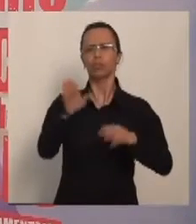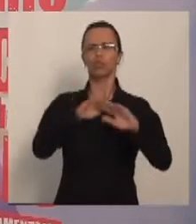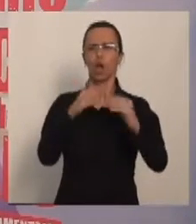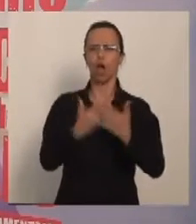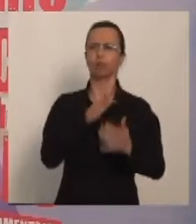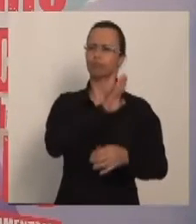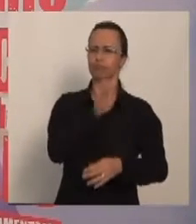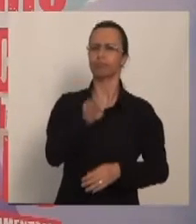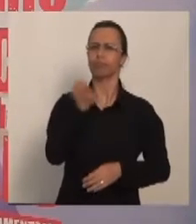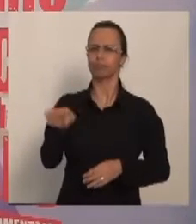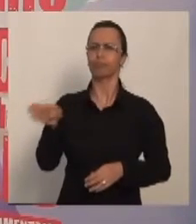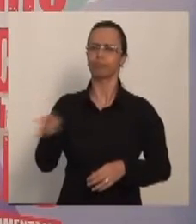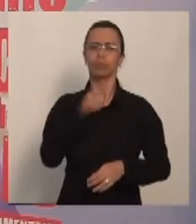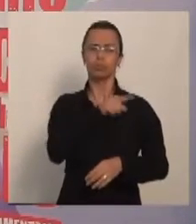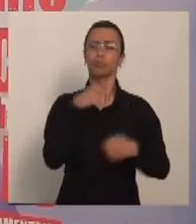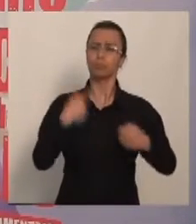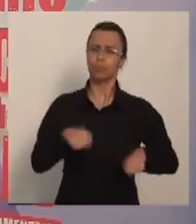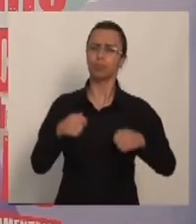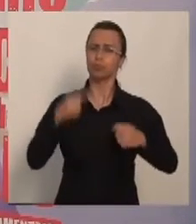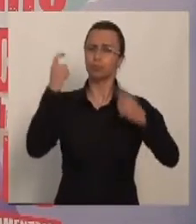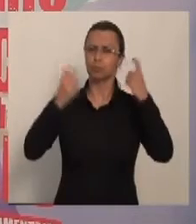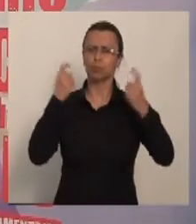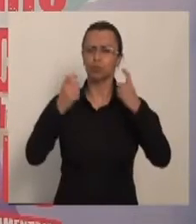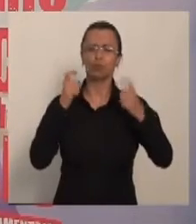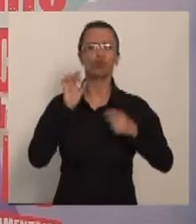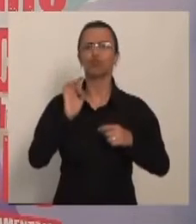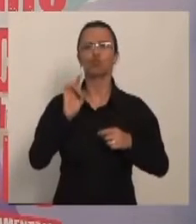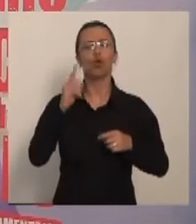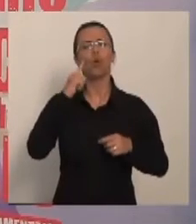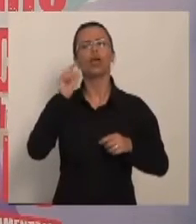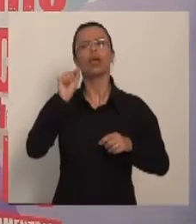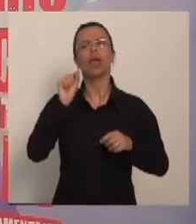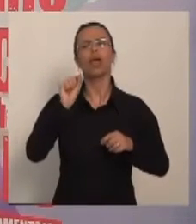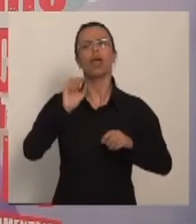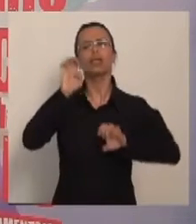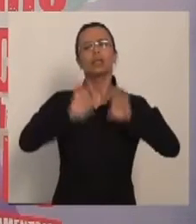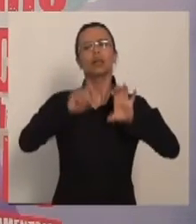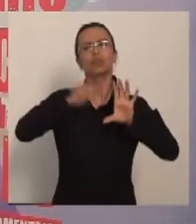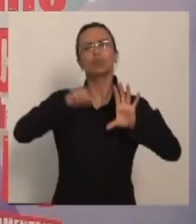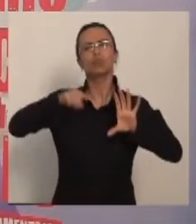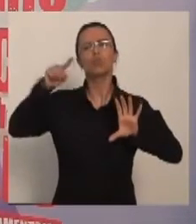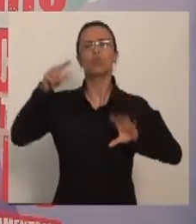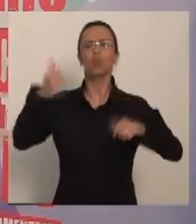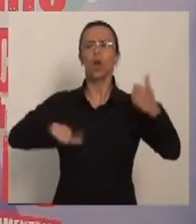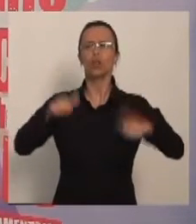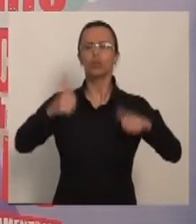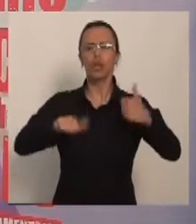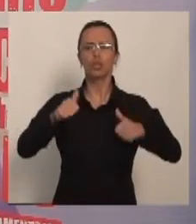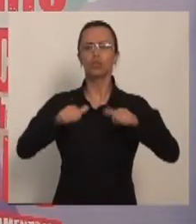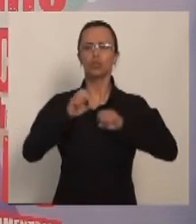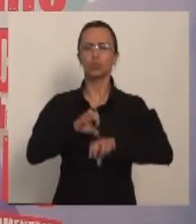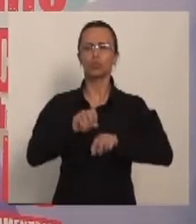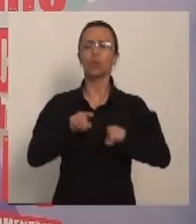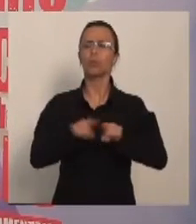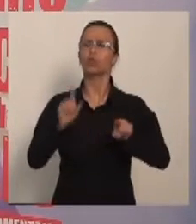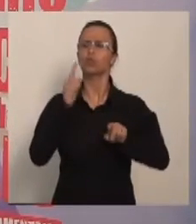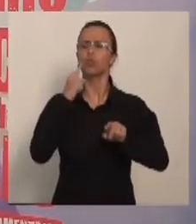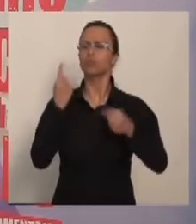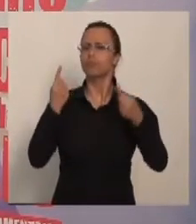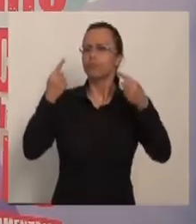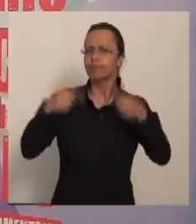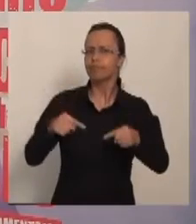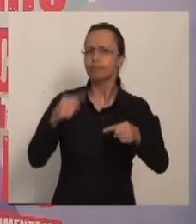visite essas escolas e que se preocupe não somente com os índices nacionais de qualidade na educação,